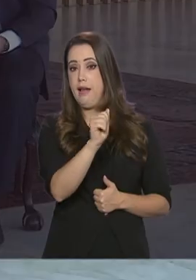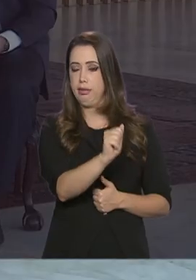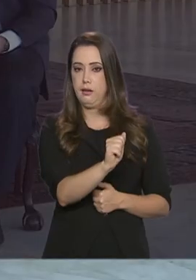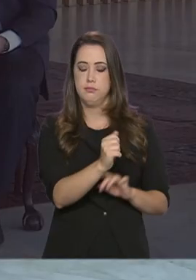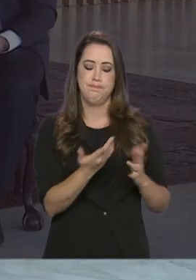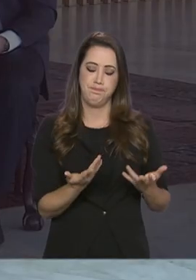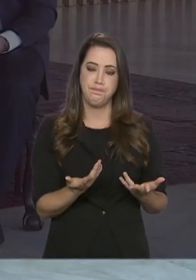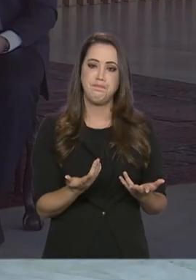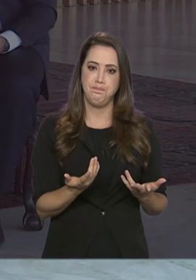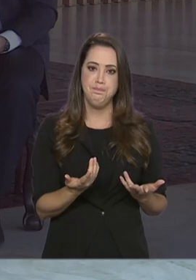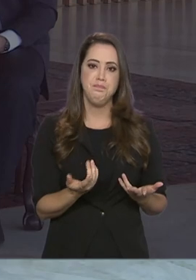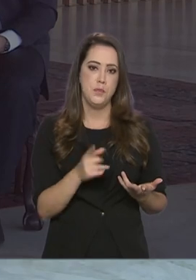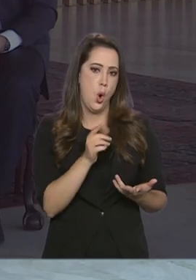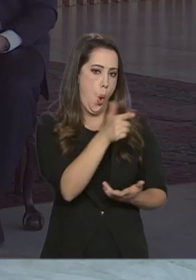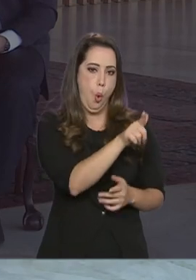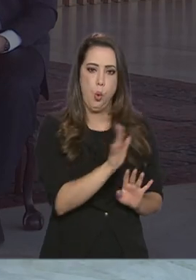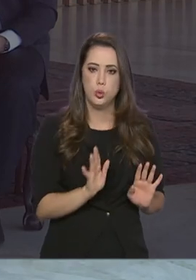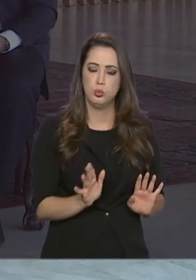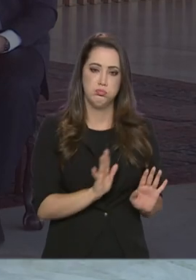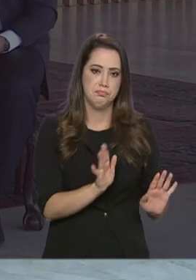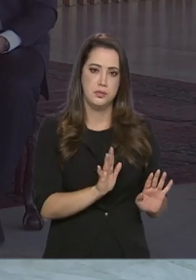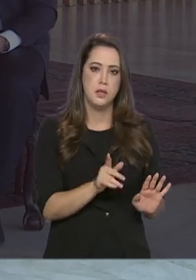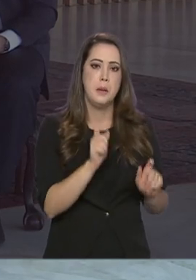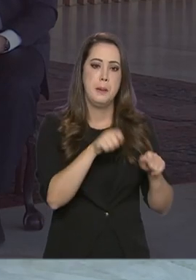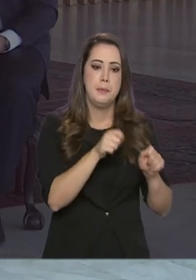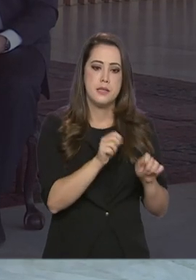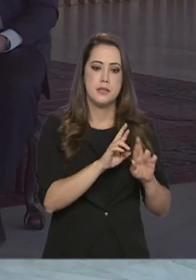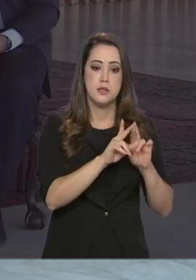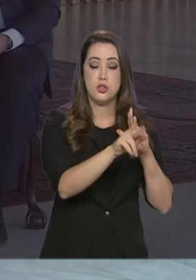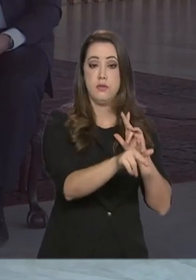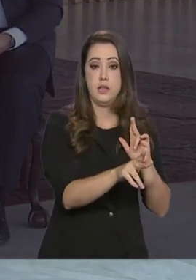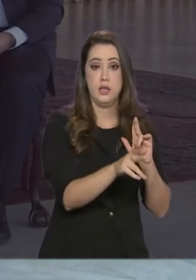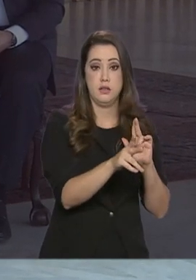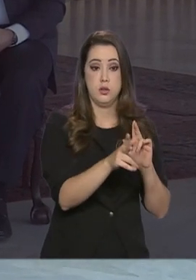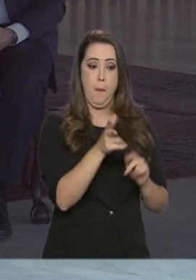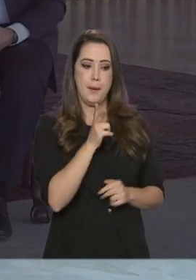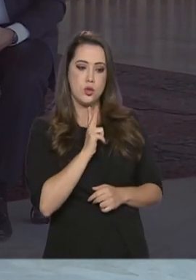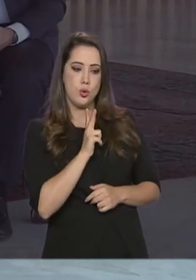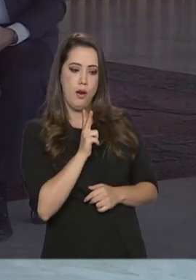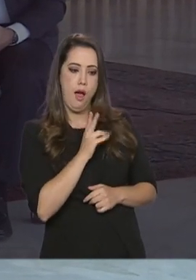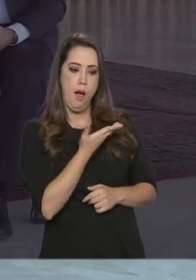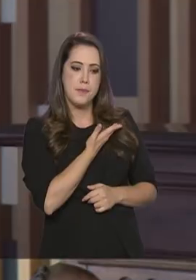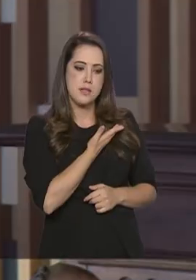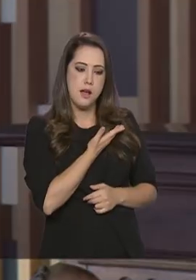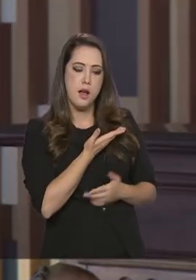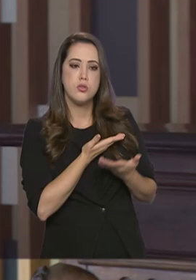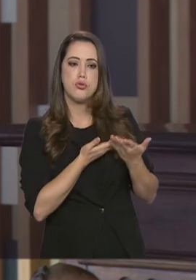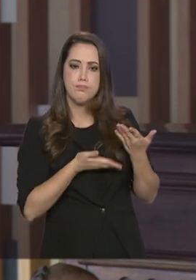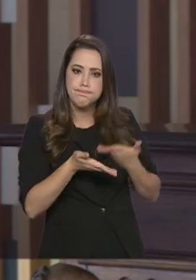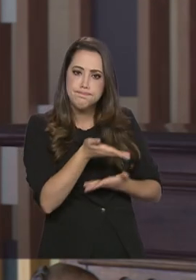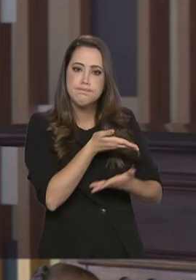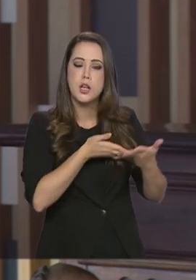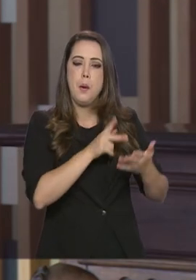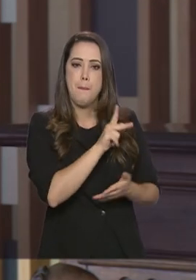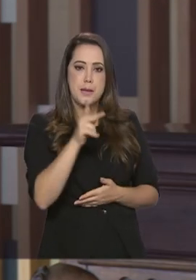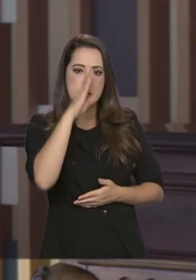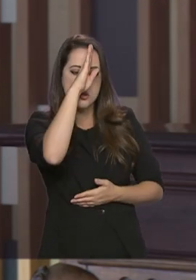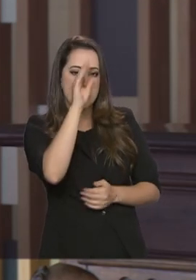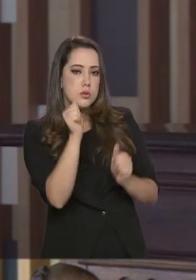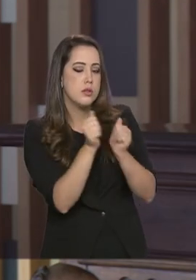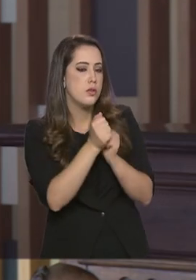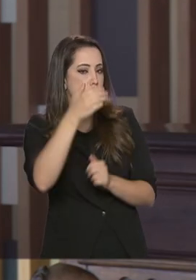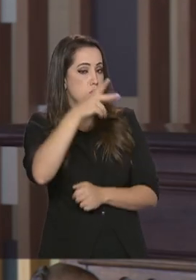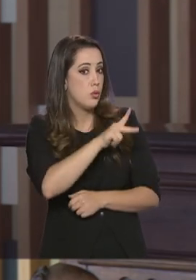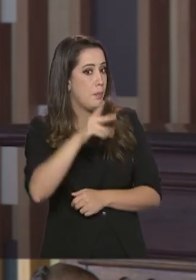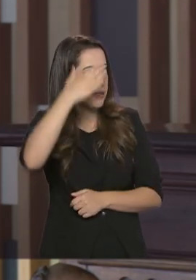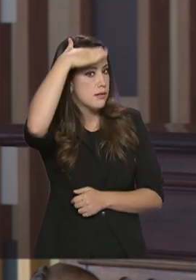interesse. É preciso fazer essa diferença, né? Entre o nível da relação pessoal, o presidente Bolsonaro com o presidente Trump, que é excelente, e que se traduziu em